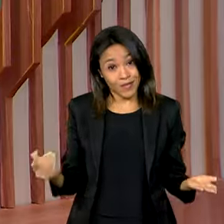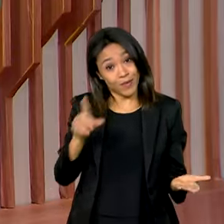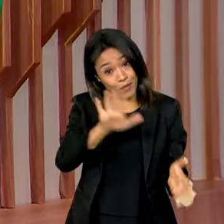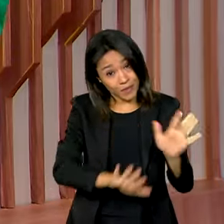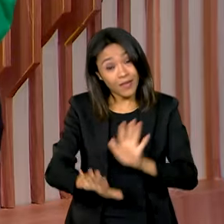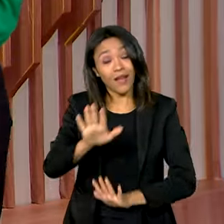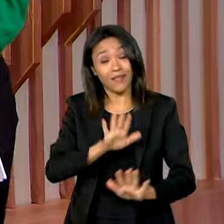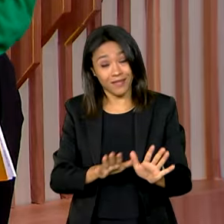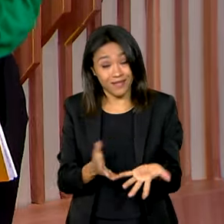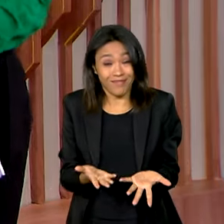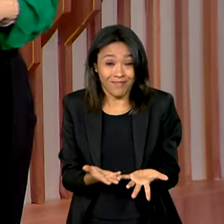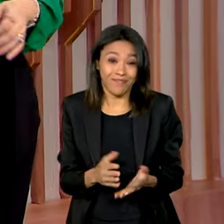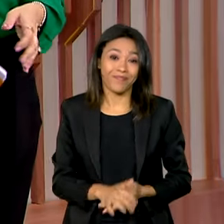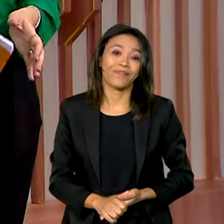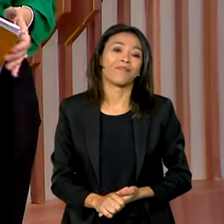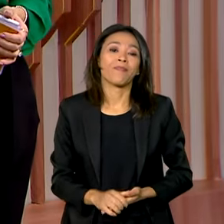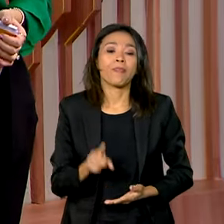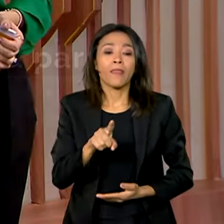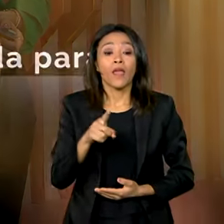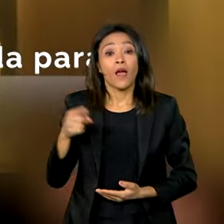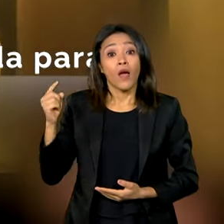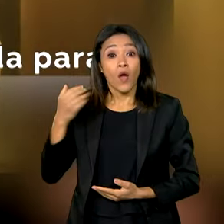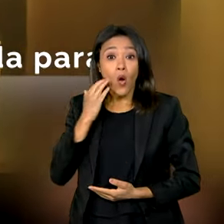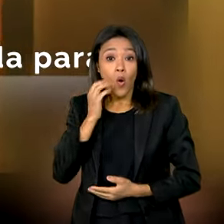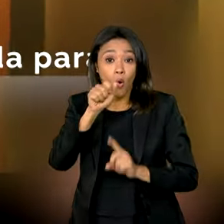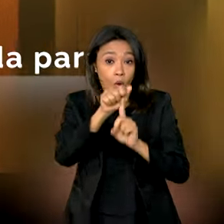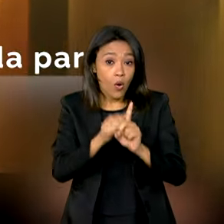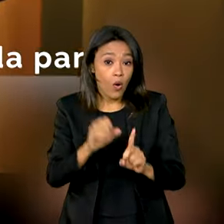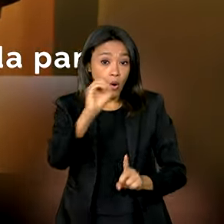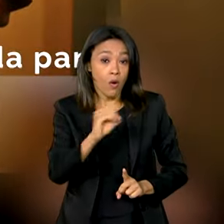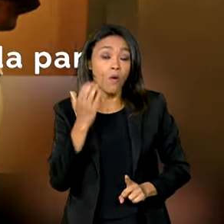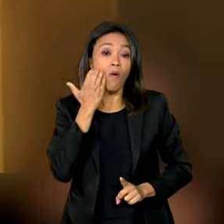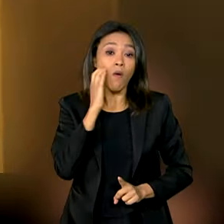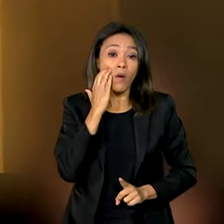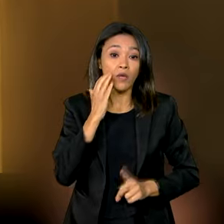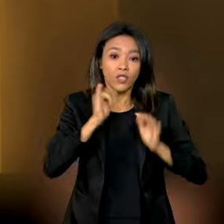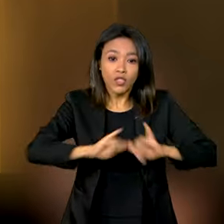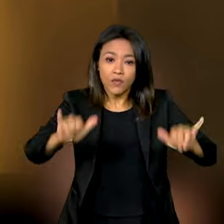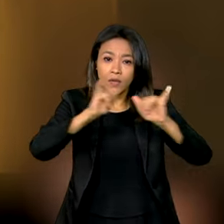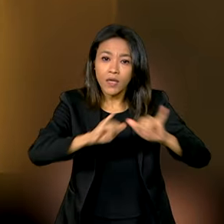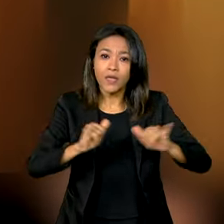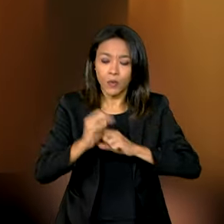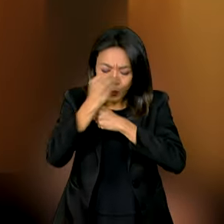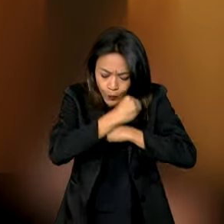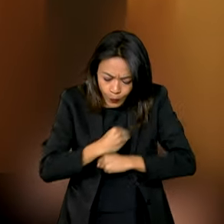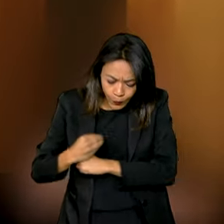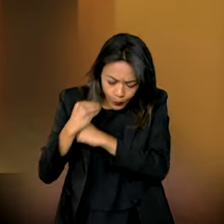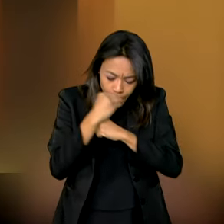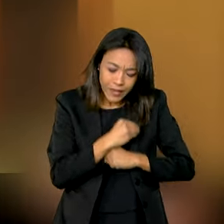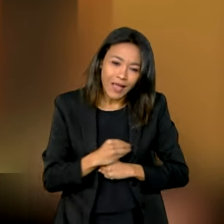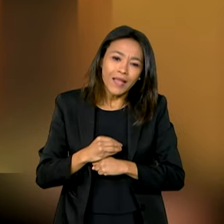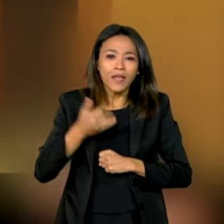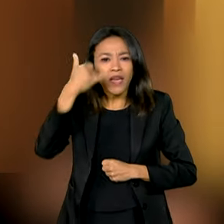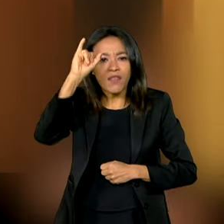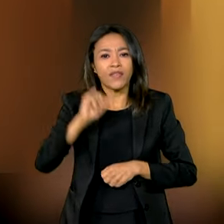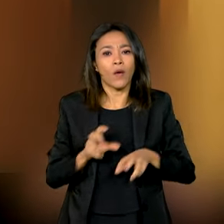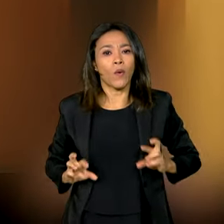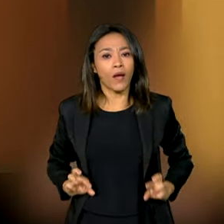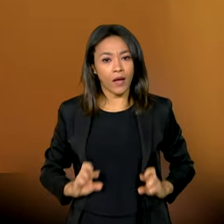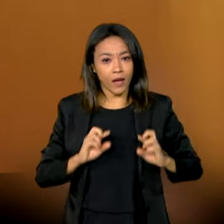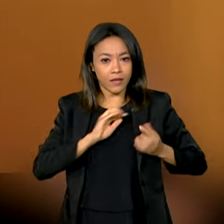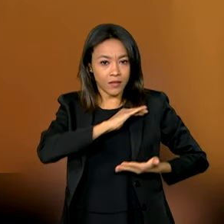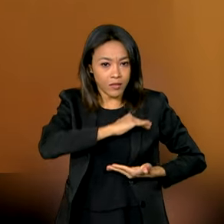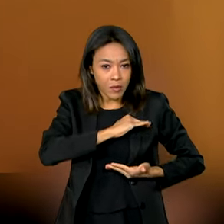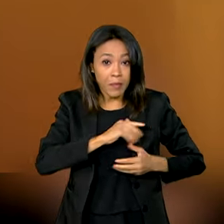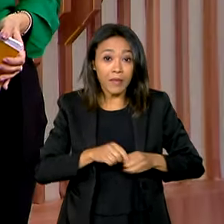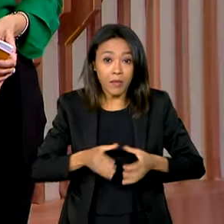em informações falsas. Veja a seguir Outubro Rosa, lançada a campanha que reforça o autocuidado e a prevenção do câncer de mama e